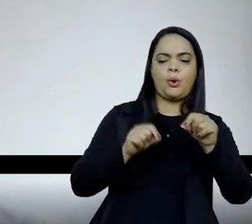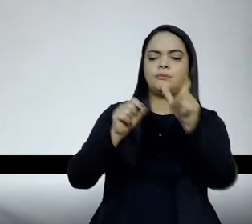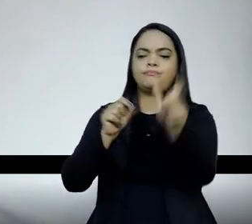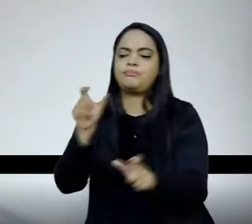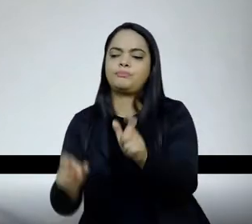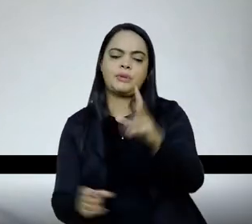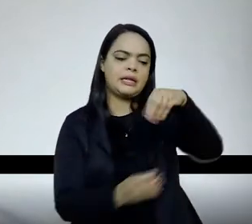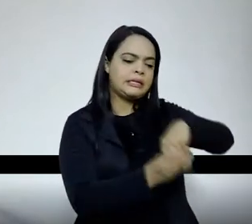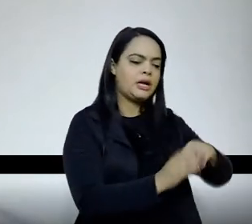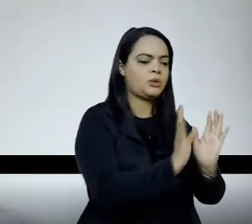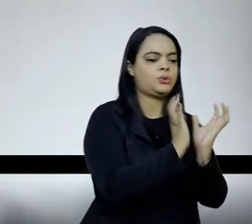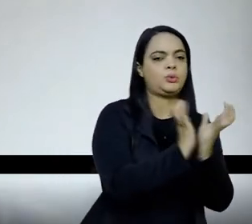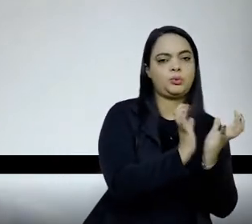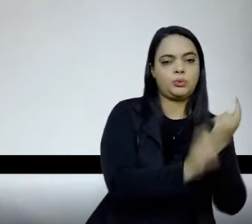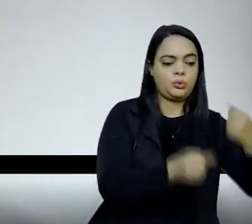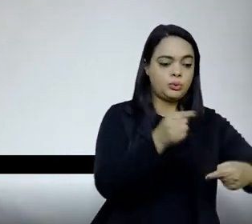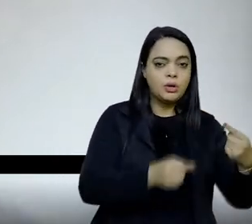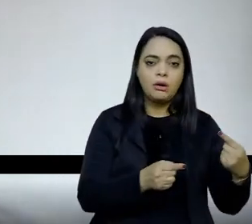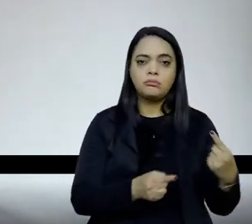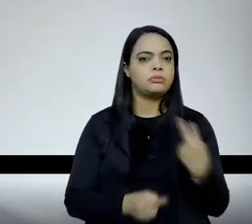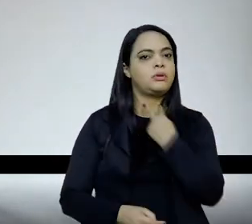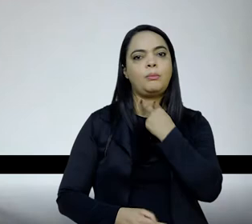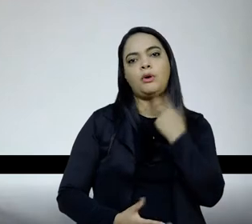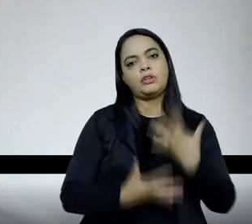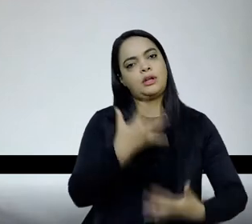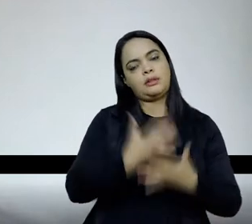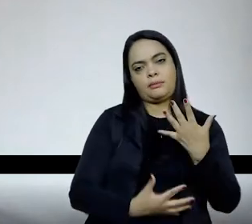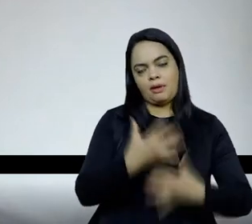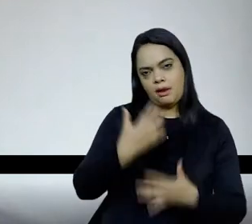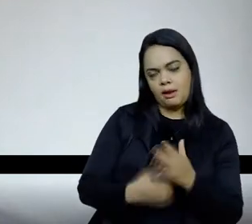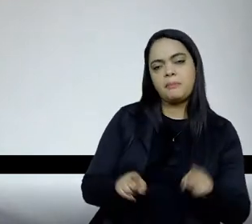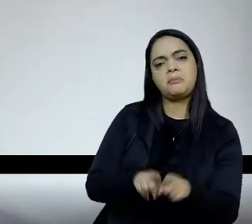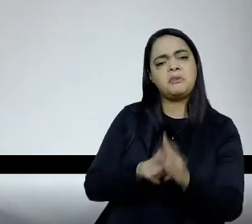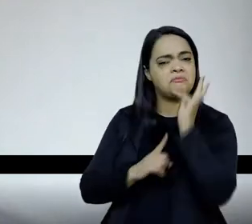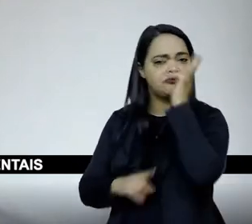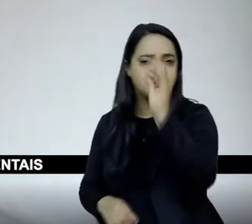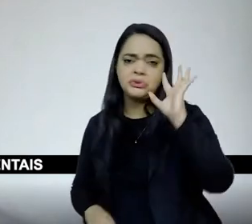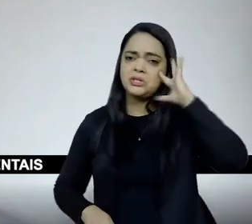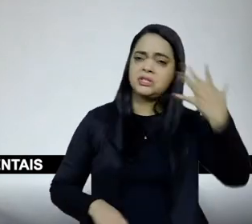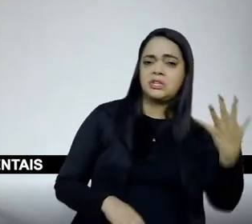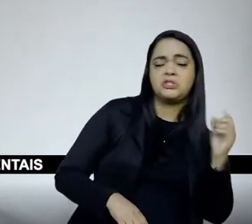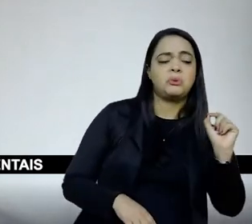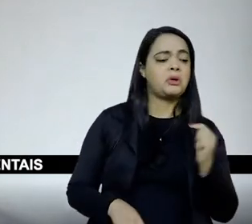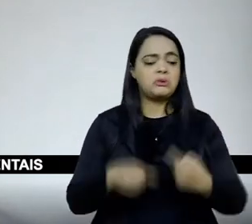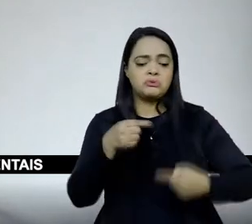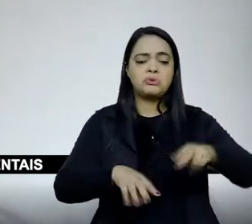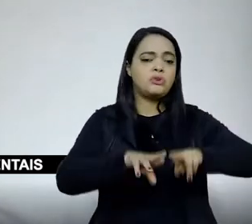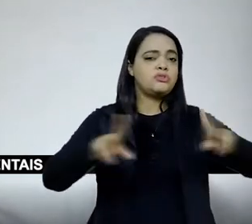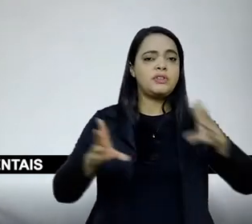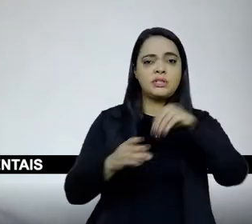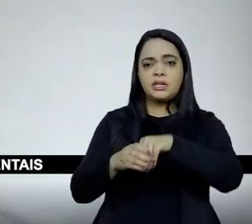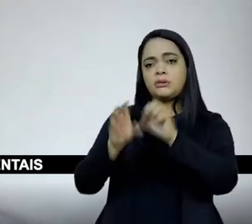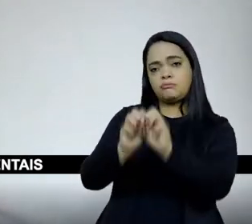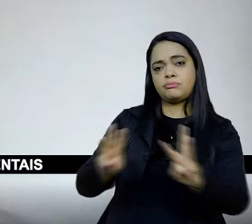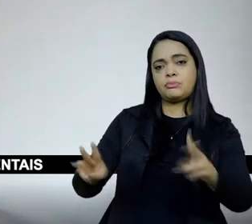isso atrapalhe a gente, se necessário, acessar outras formas de classificação, de entendimento do próprio portal, que